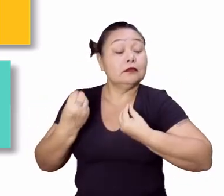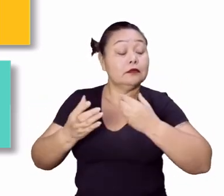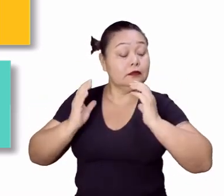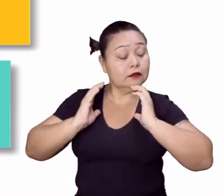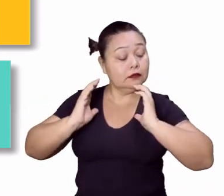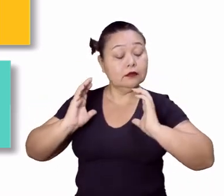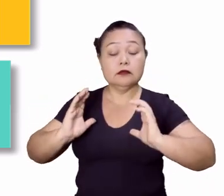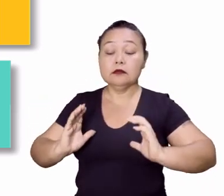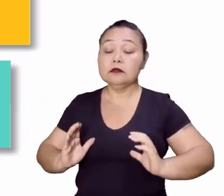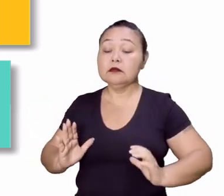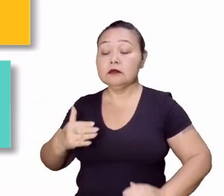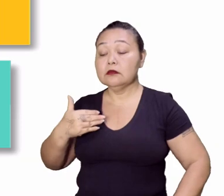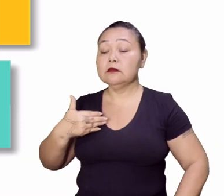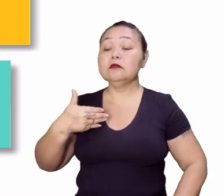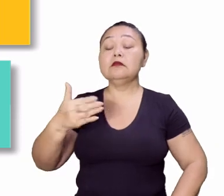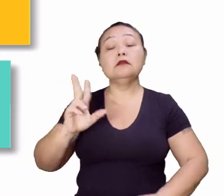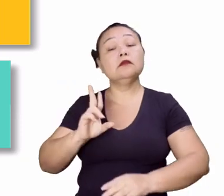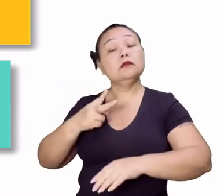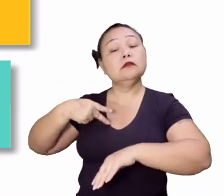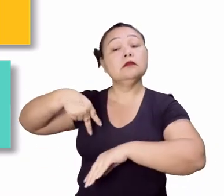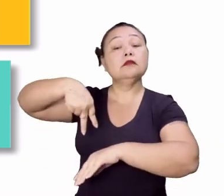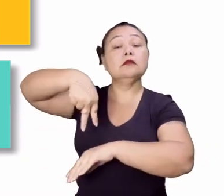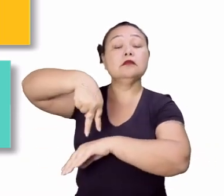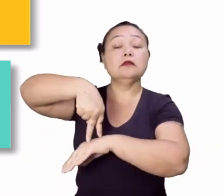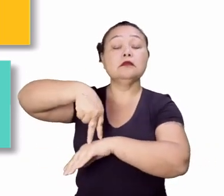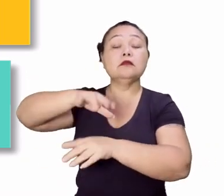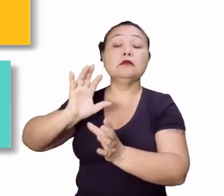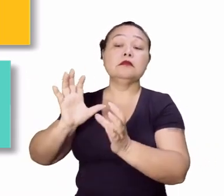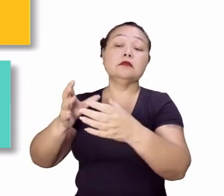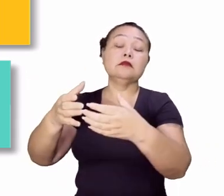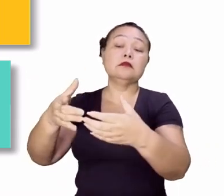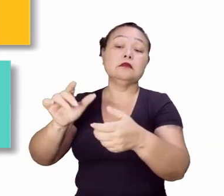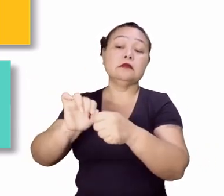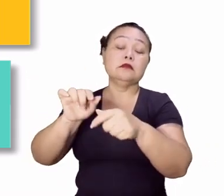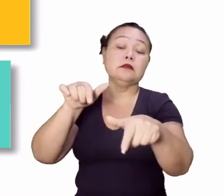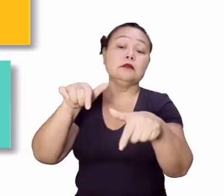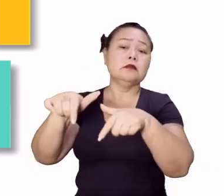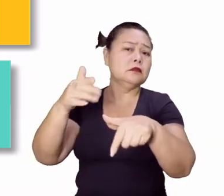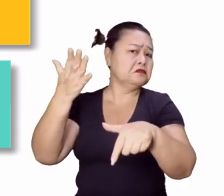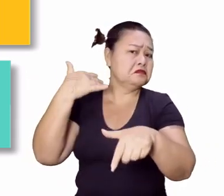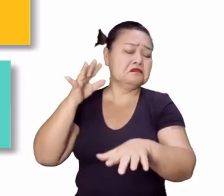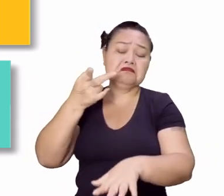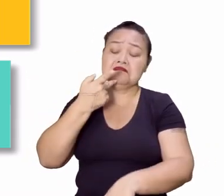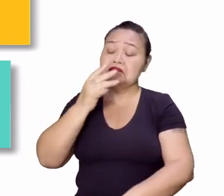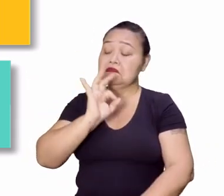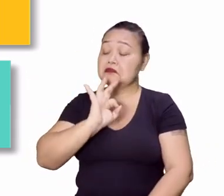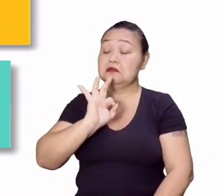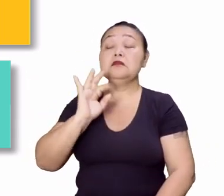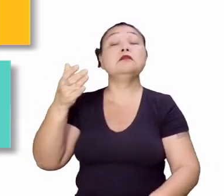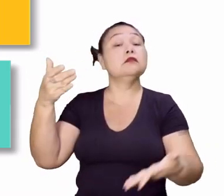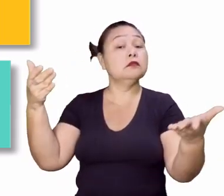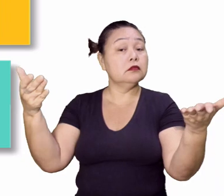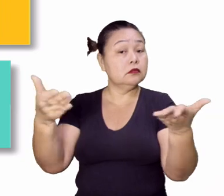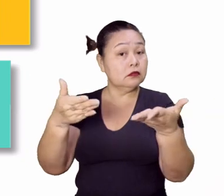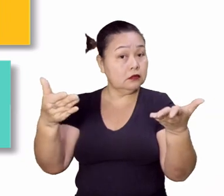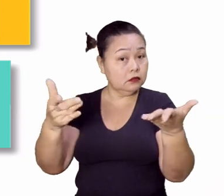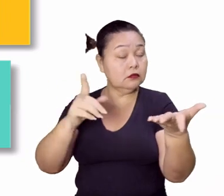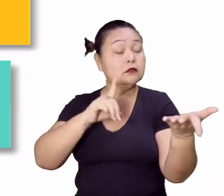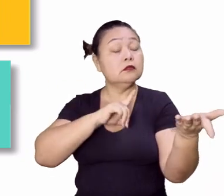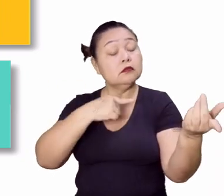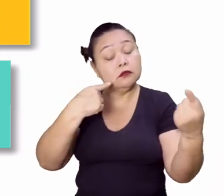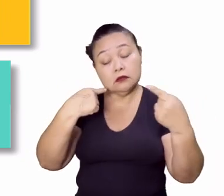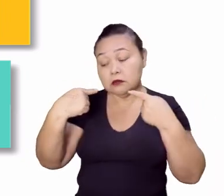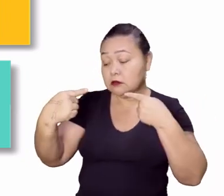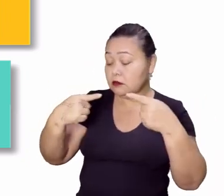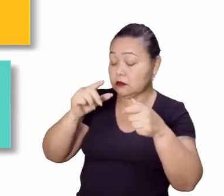diante de uma equipe de trabalho. Antigamente isso não era nem falado, né? Mas hoje se discute muito